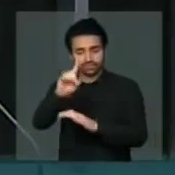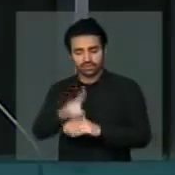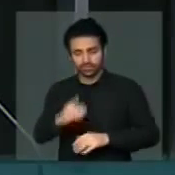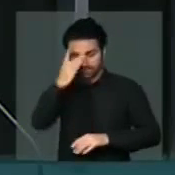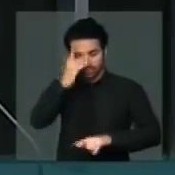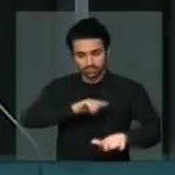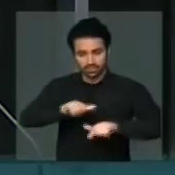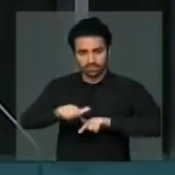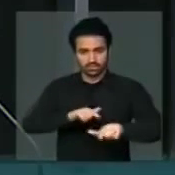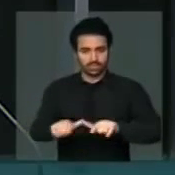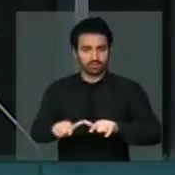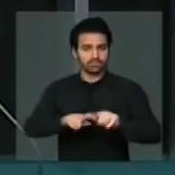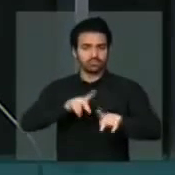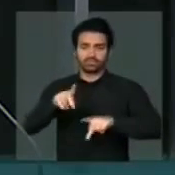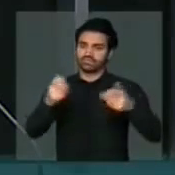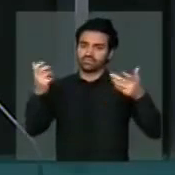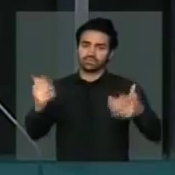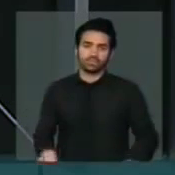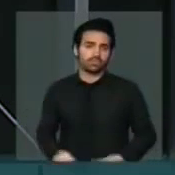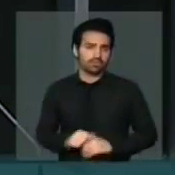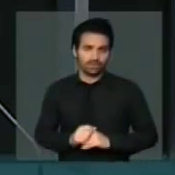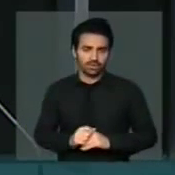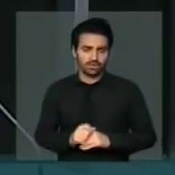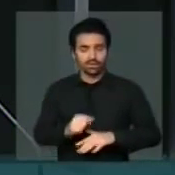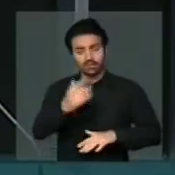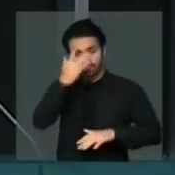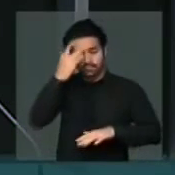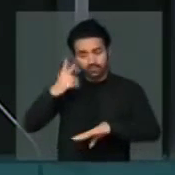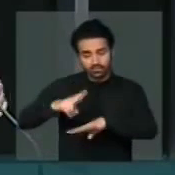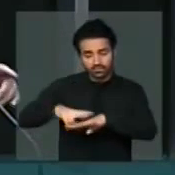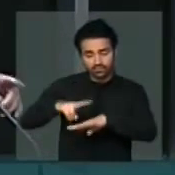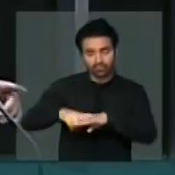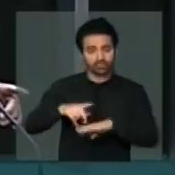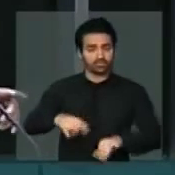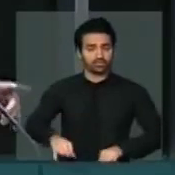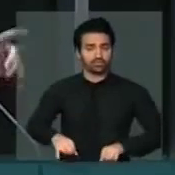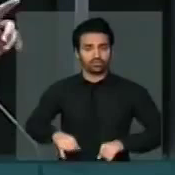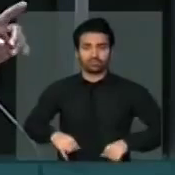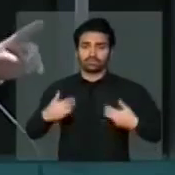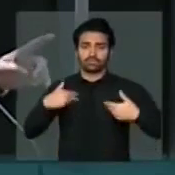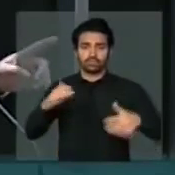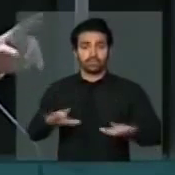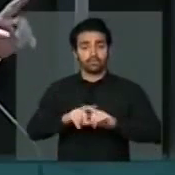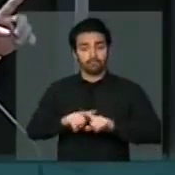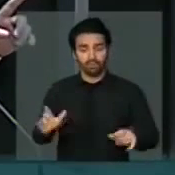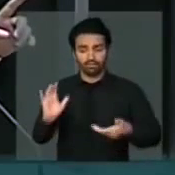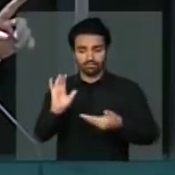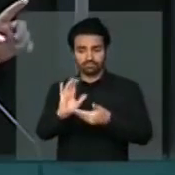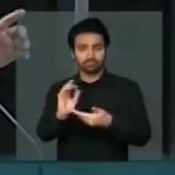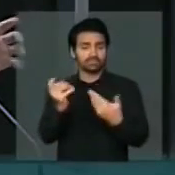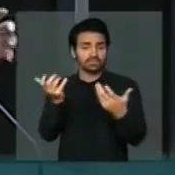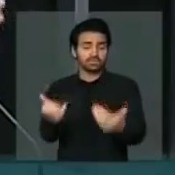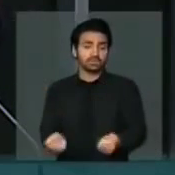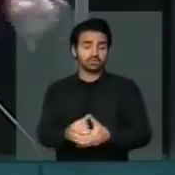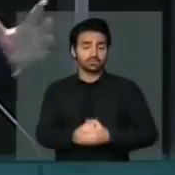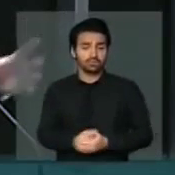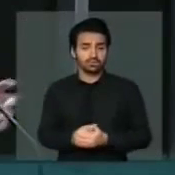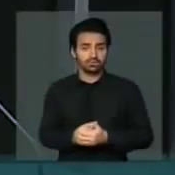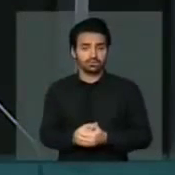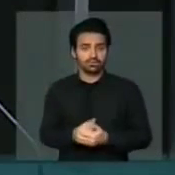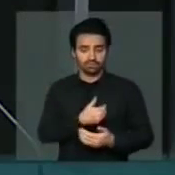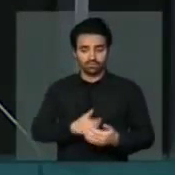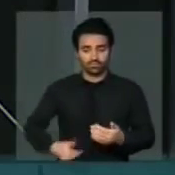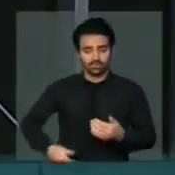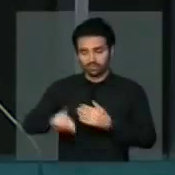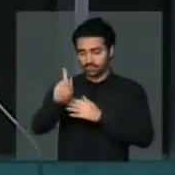O povo não quer a penalização das viúvas, mas essa casa assentiu a vontade do